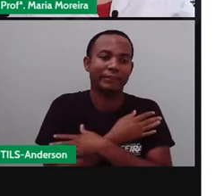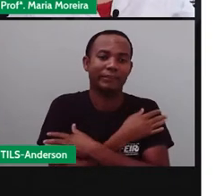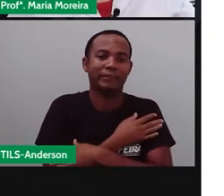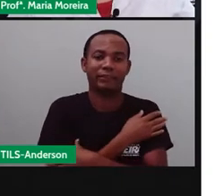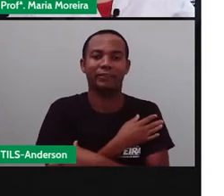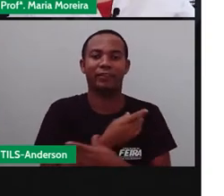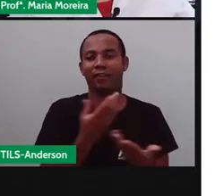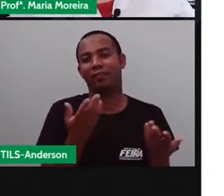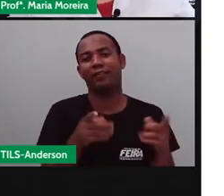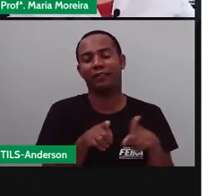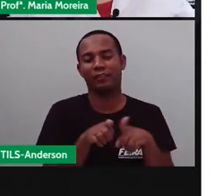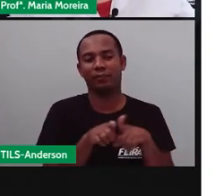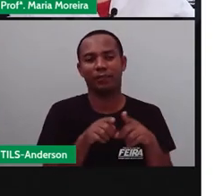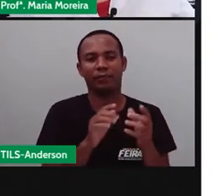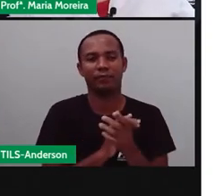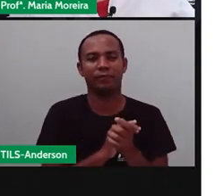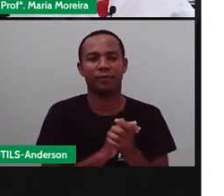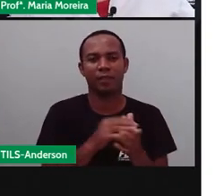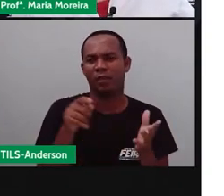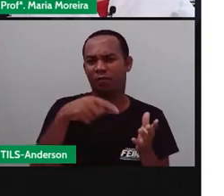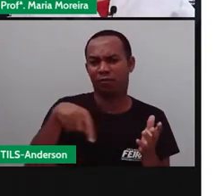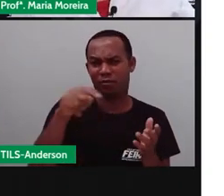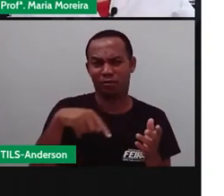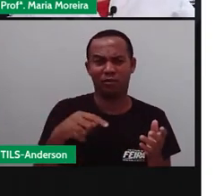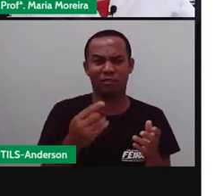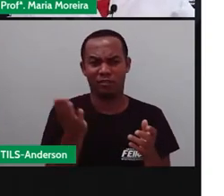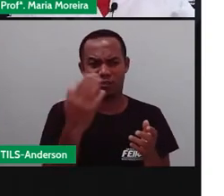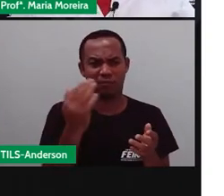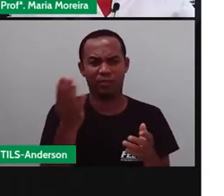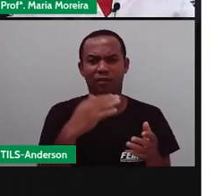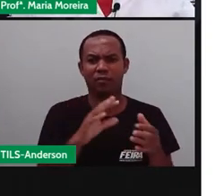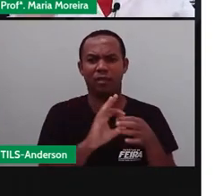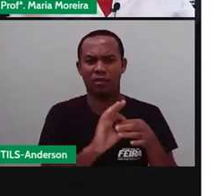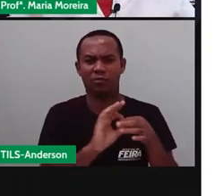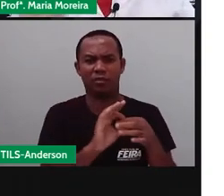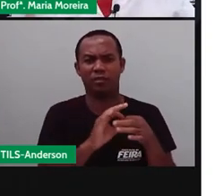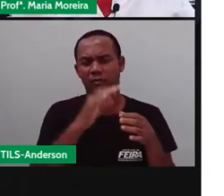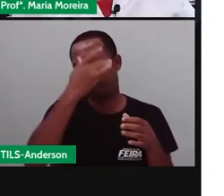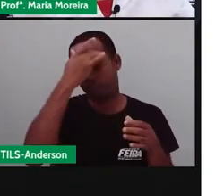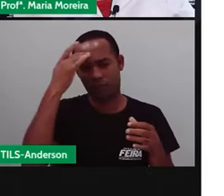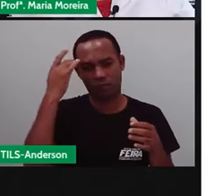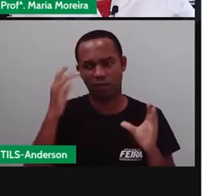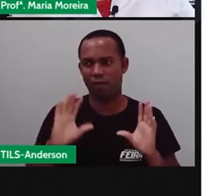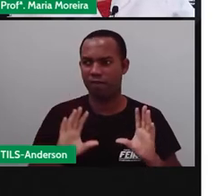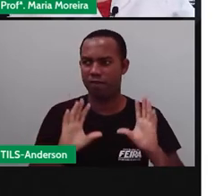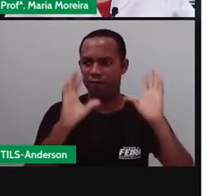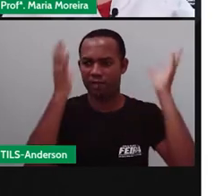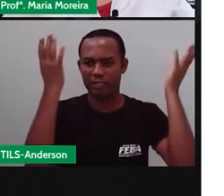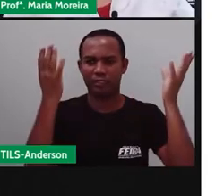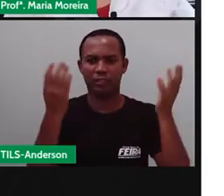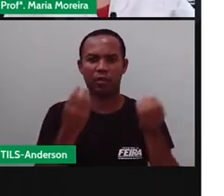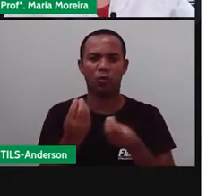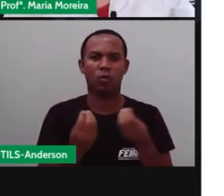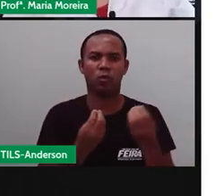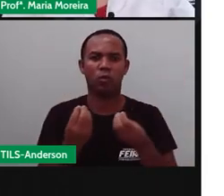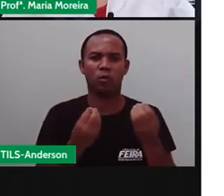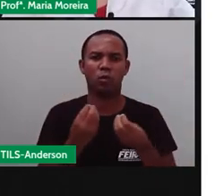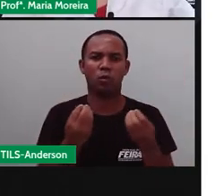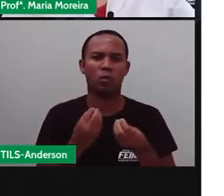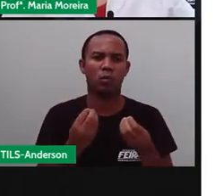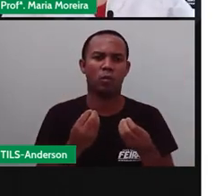estação. Para a gente aqui também, nós reunimos as pessoas, né, para celebrar essa fartura e a chegada do quê?